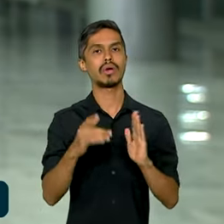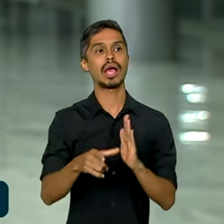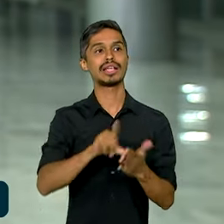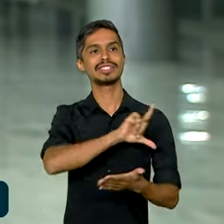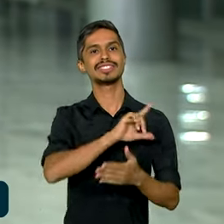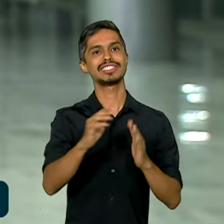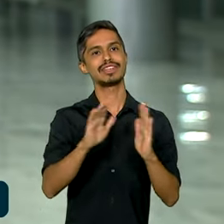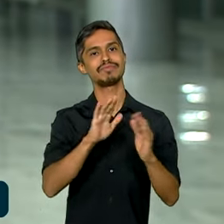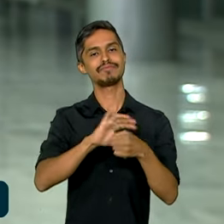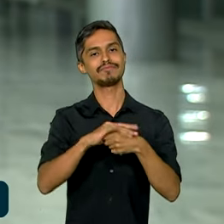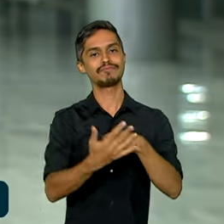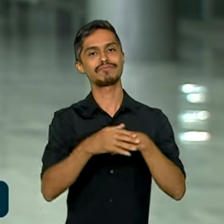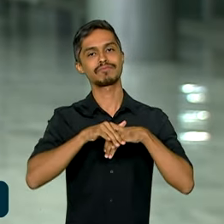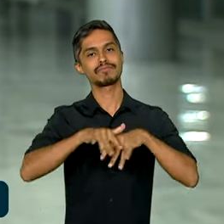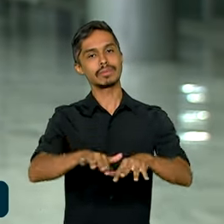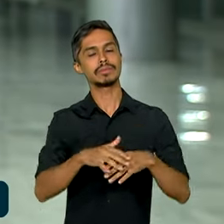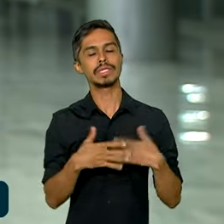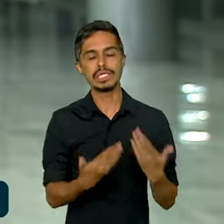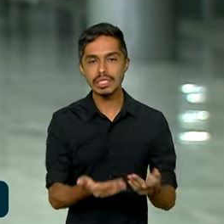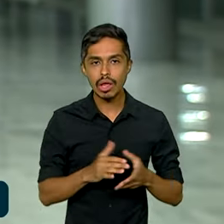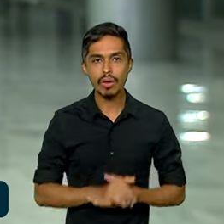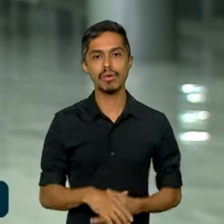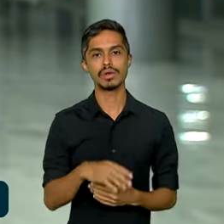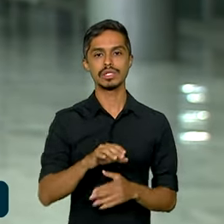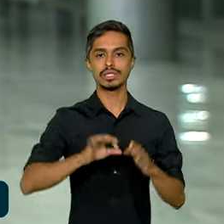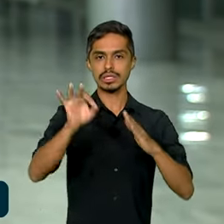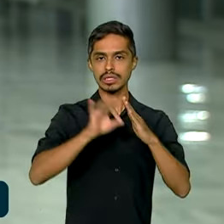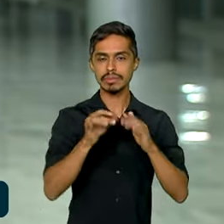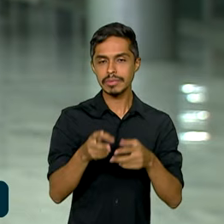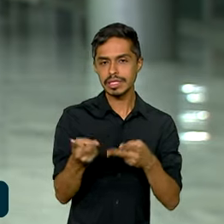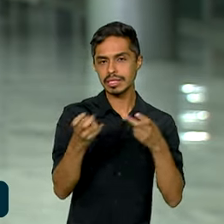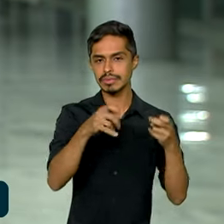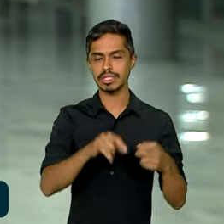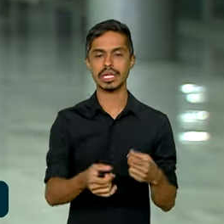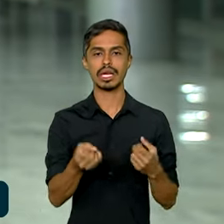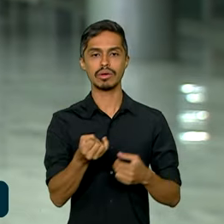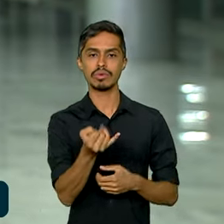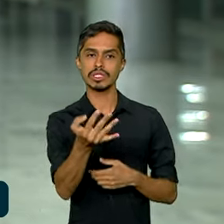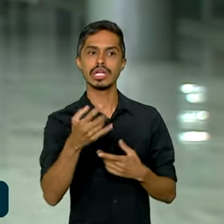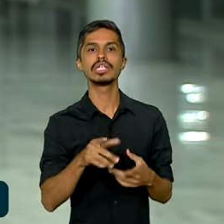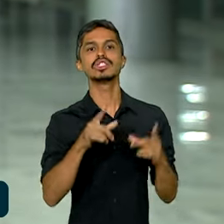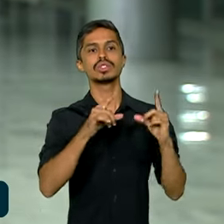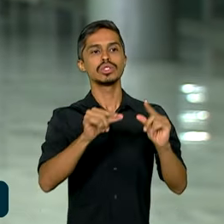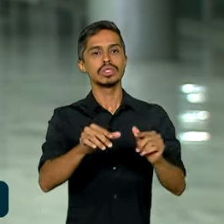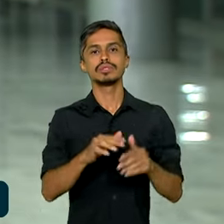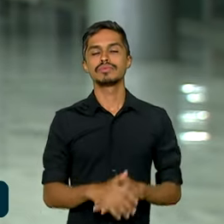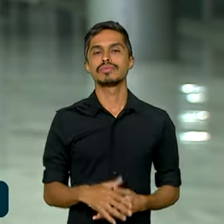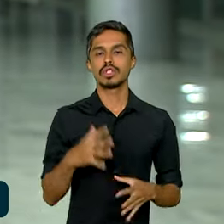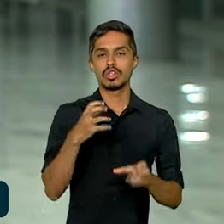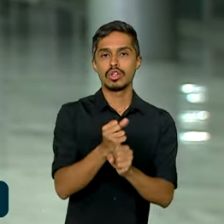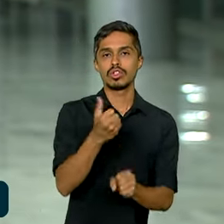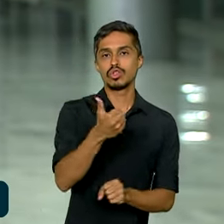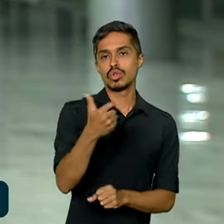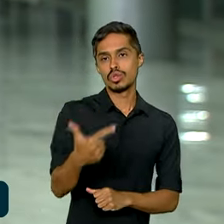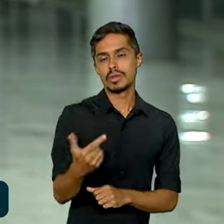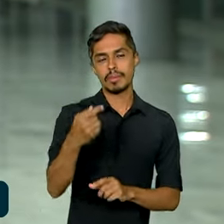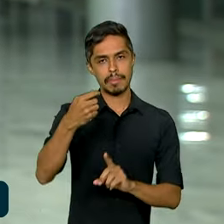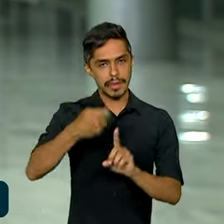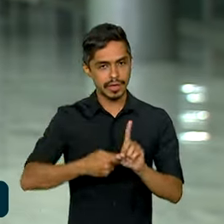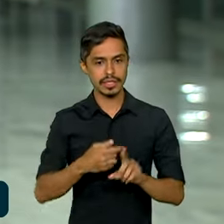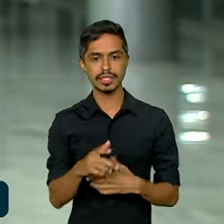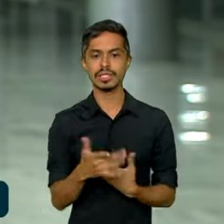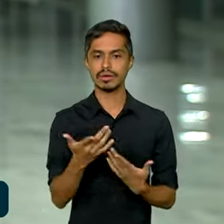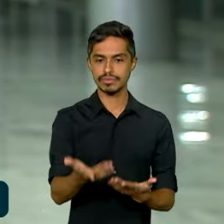E, de acordo com o IBGE, o IPCA 15 também desacelerou no acumulado de 12 meses. Nesse recorte, alta dos preços